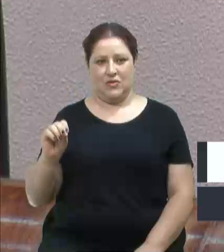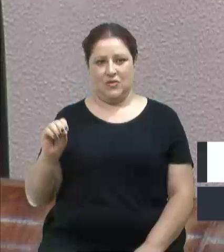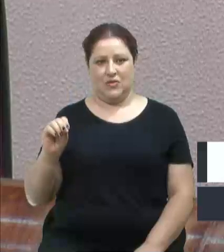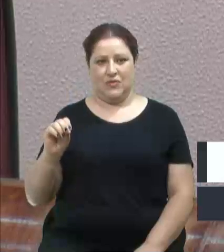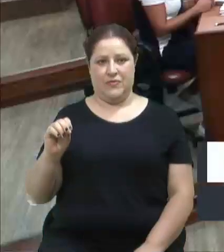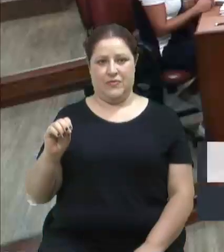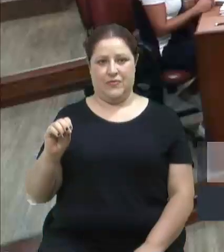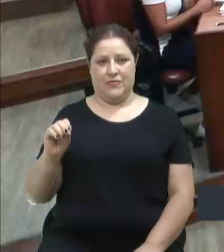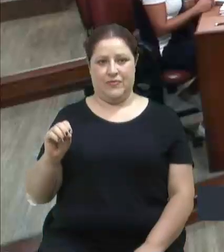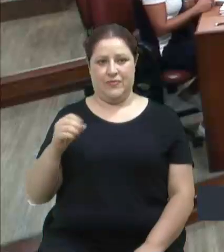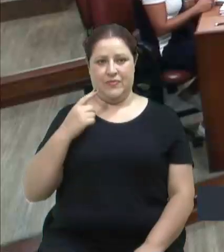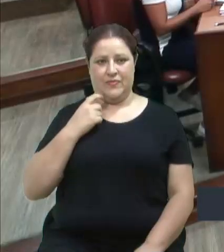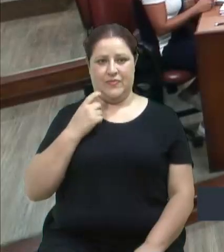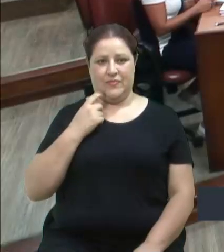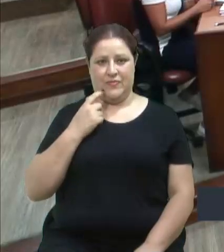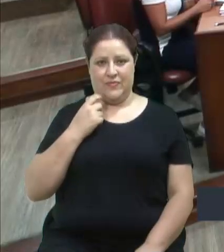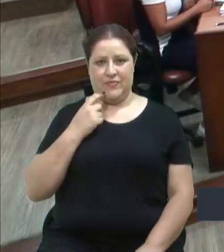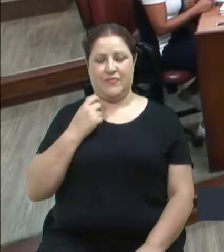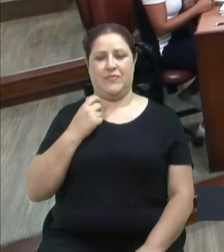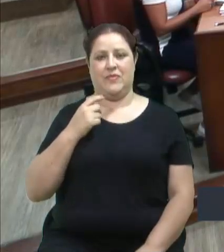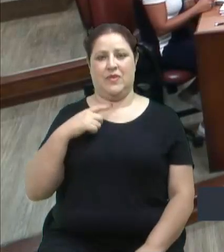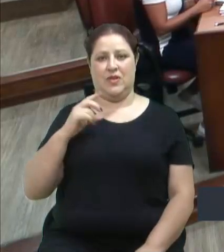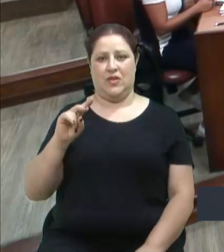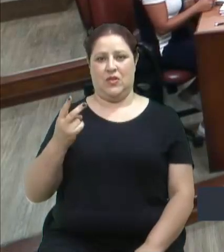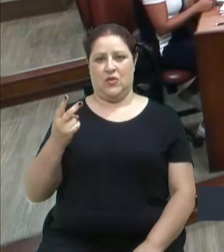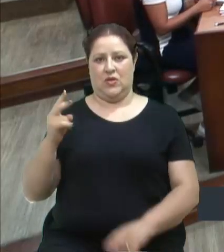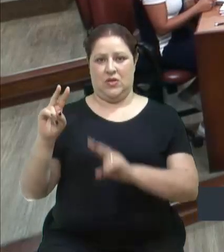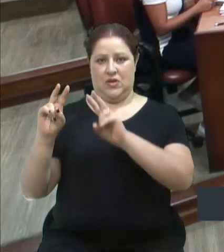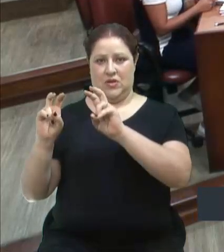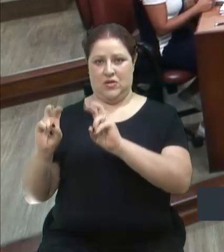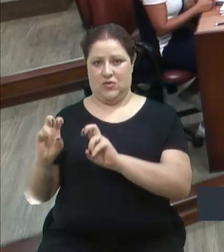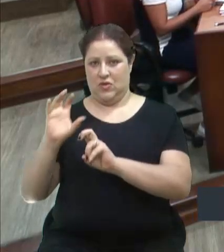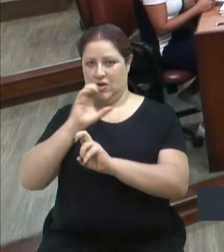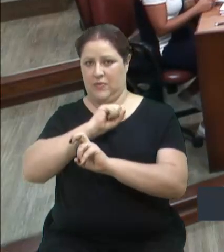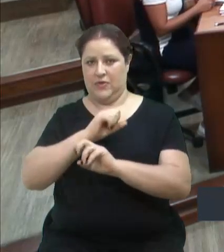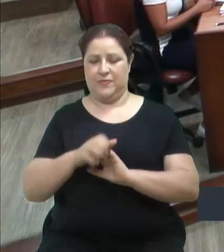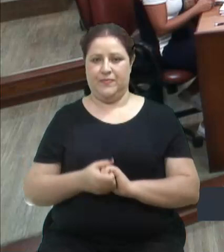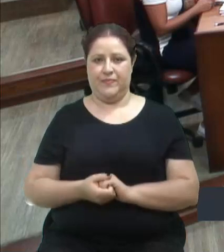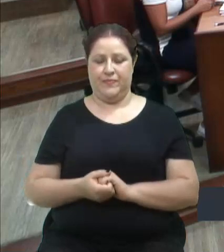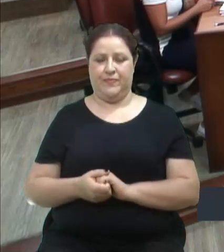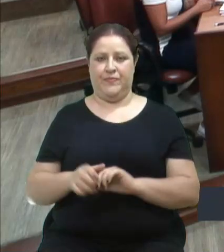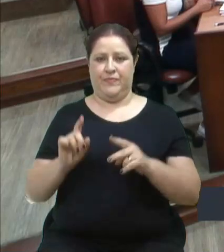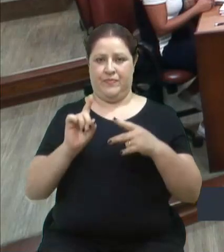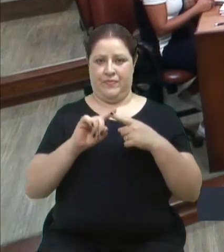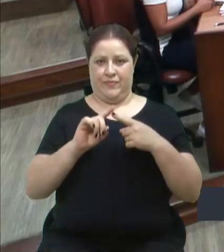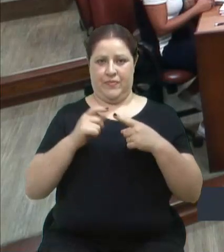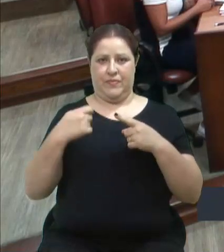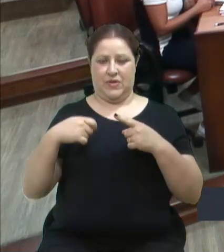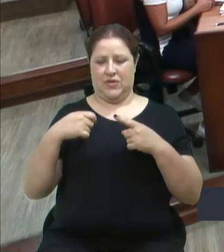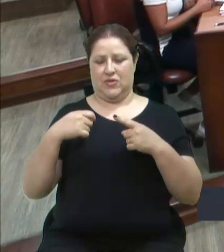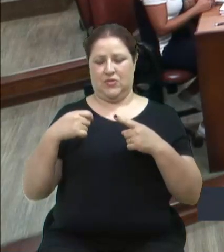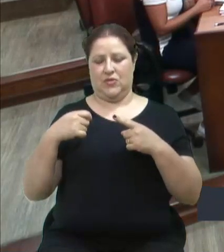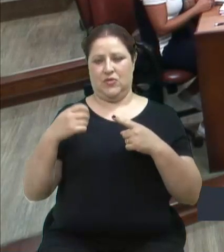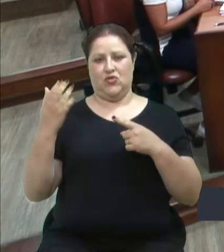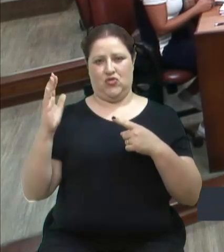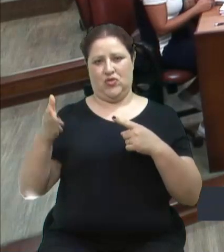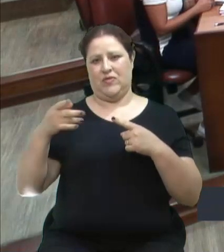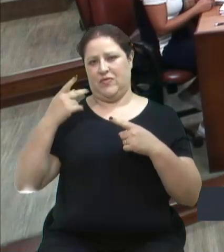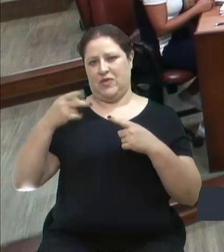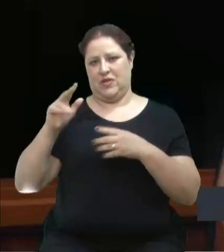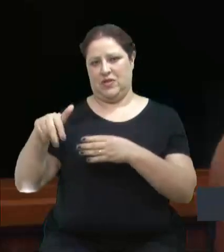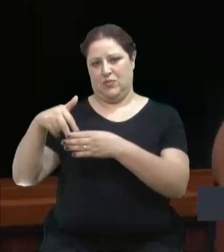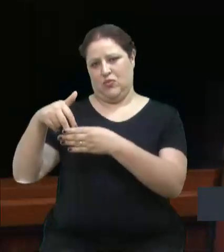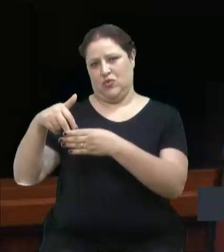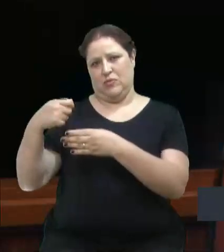Eu vou dividir aqui em dois assuntos rápidos. Um, eu preciso terminar o que eu estava falando na tribuna,